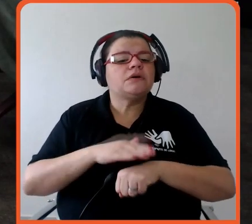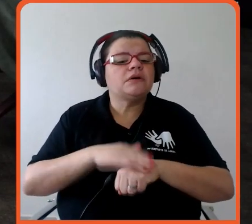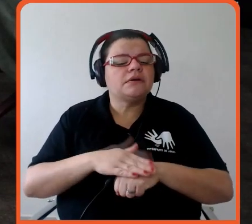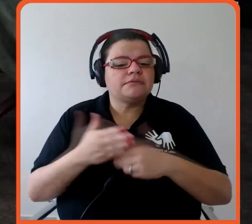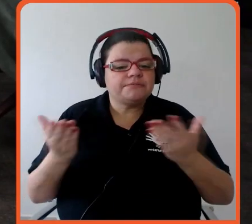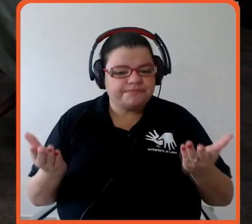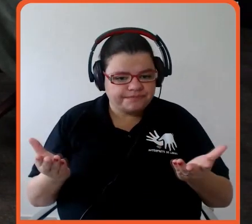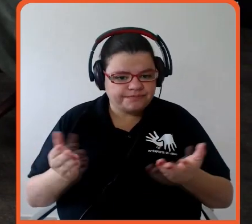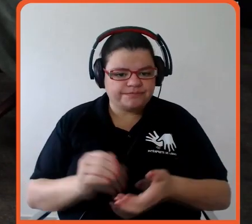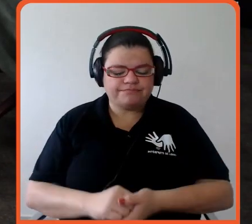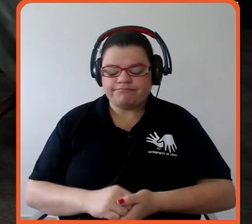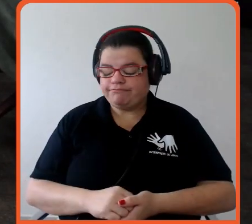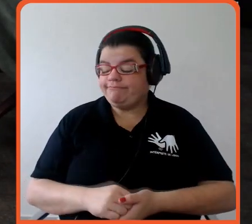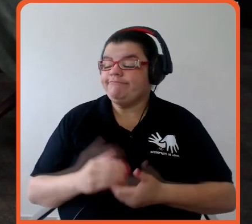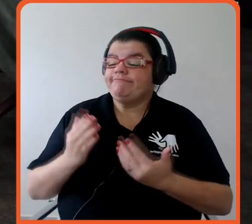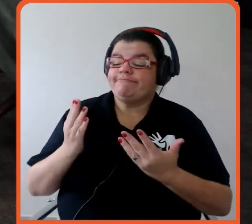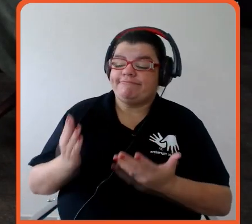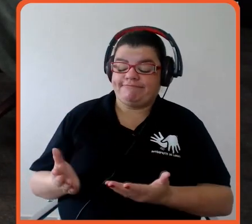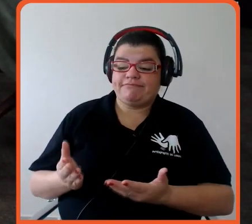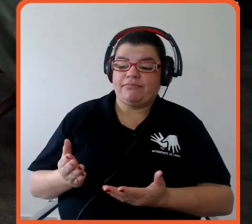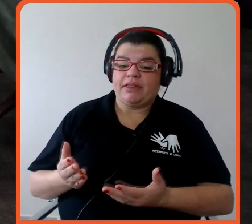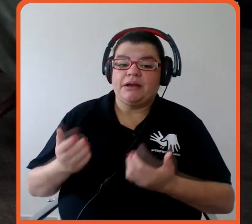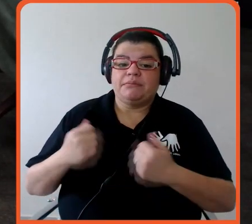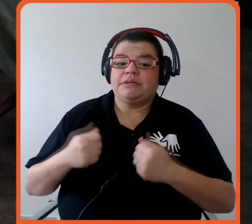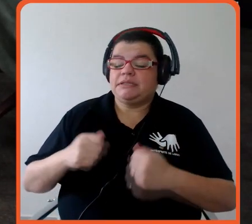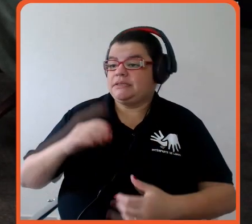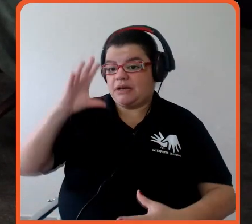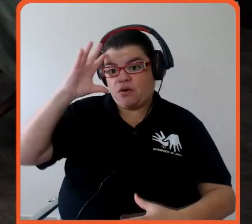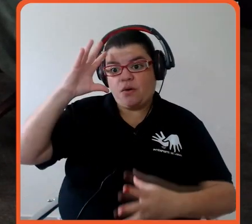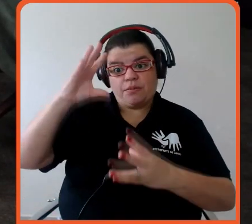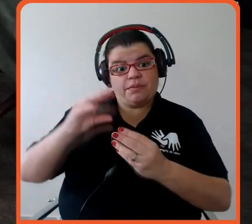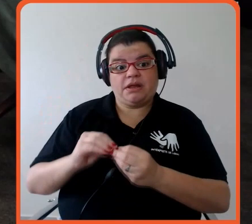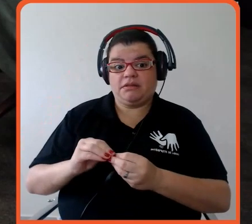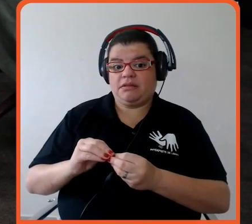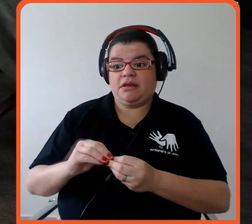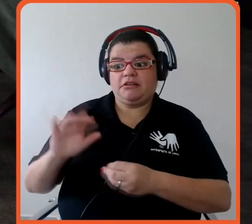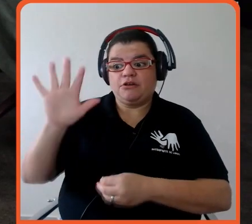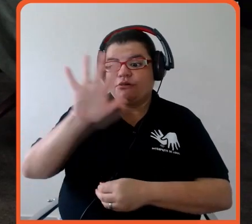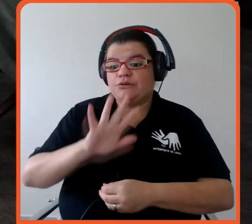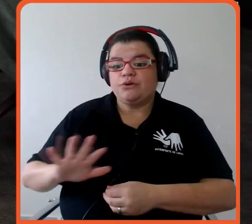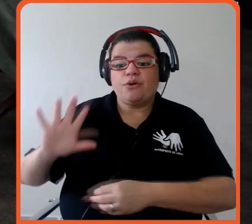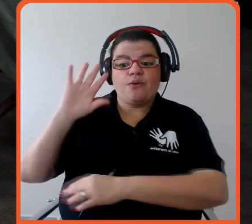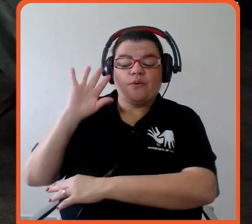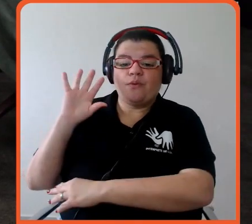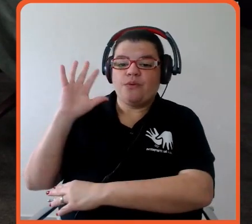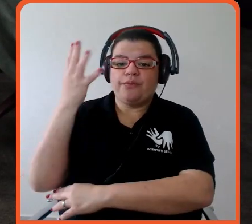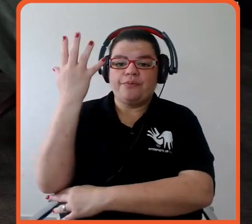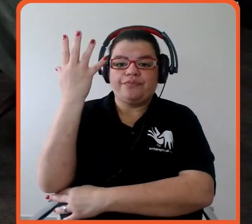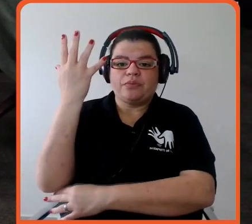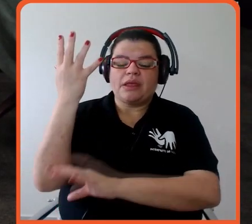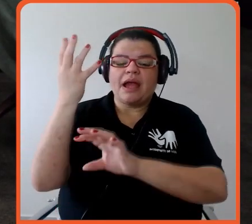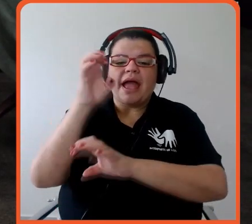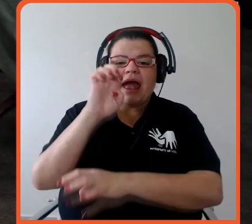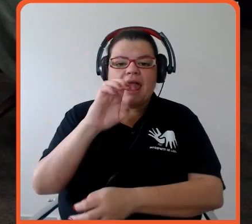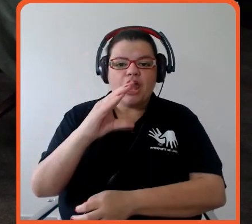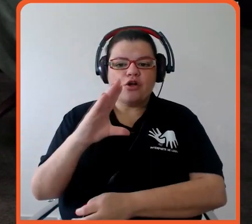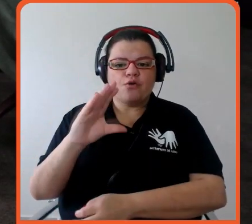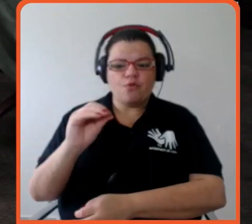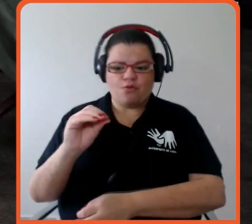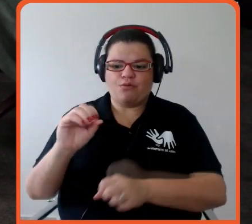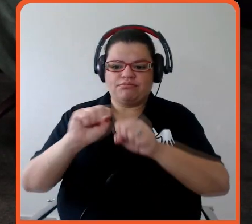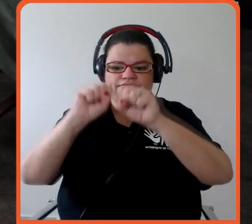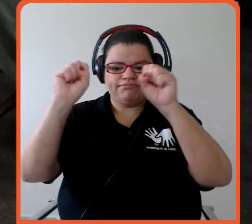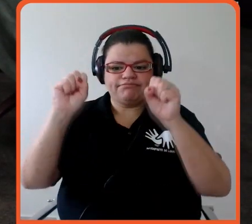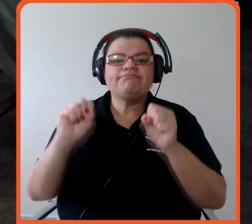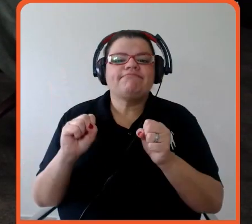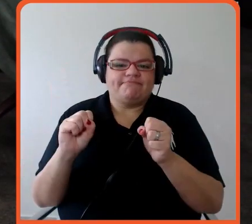Veja, é compreender o ecossistema que ela está posta, né, eu acho que a, de uma vez por todas,